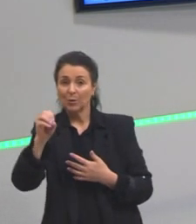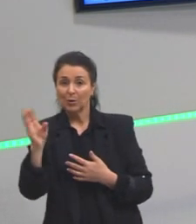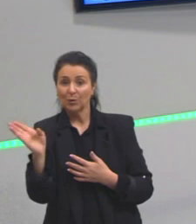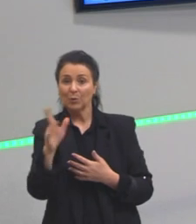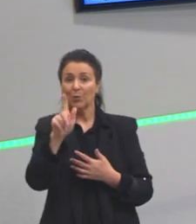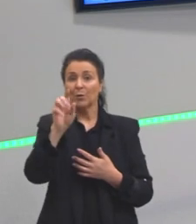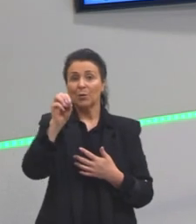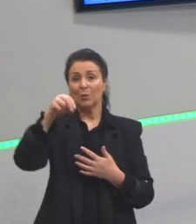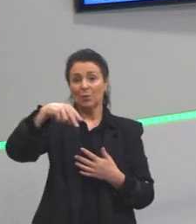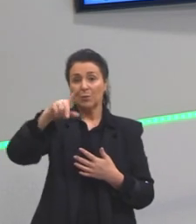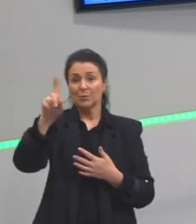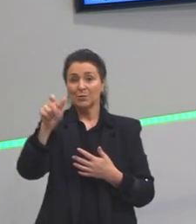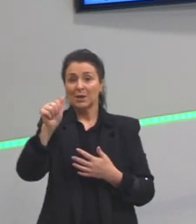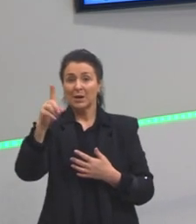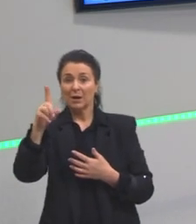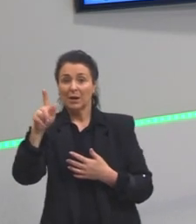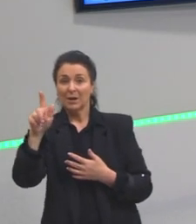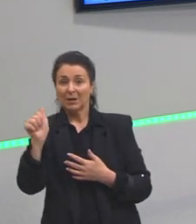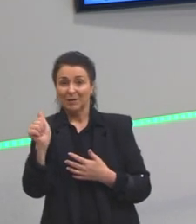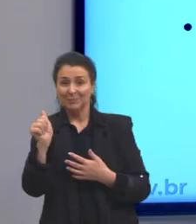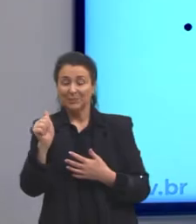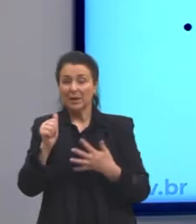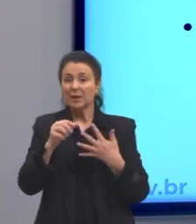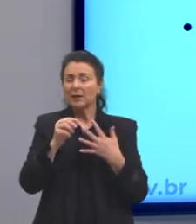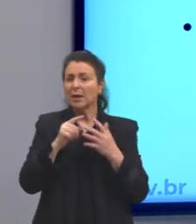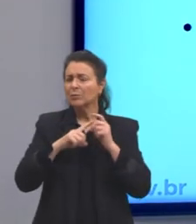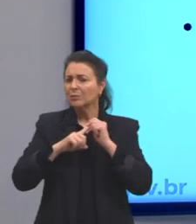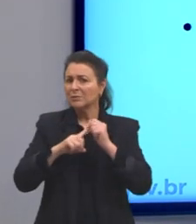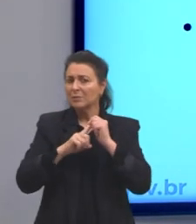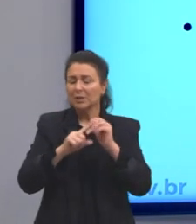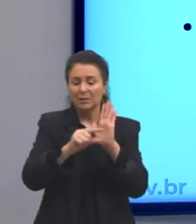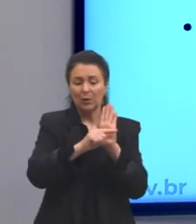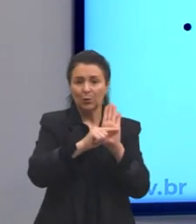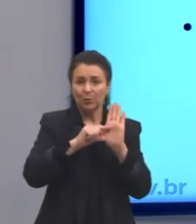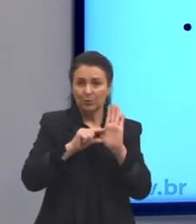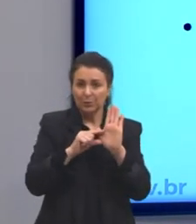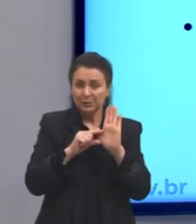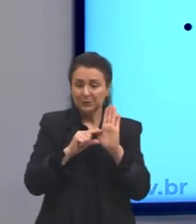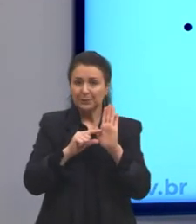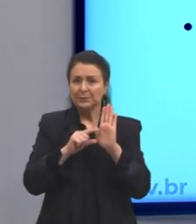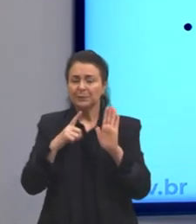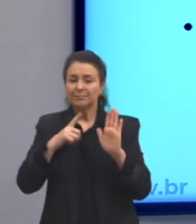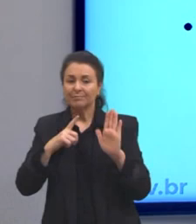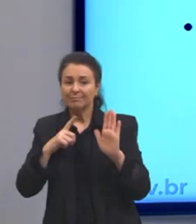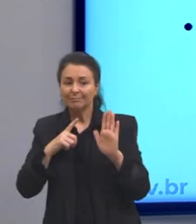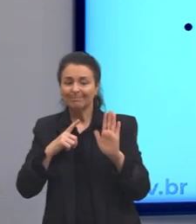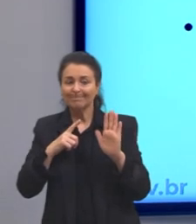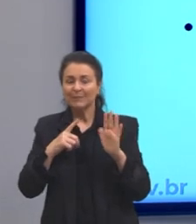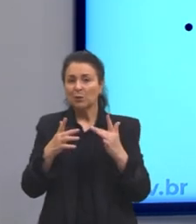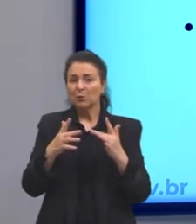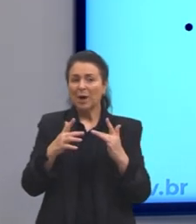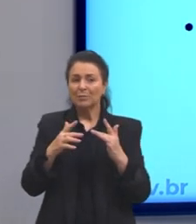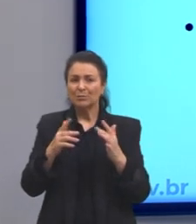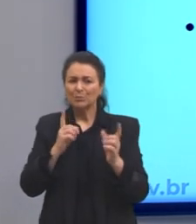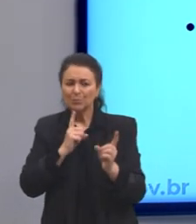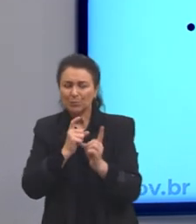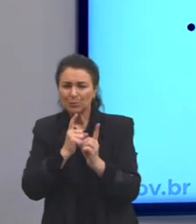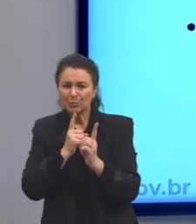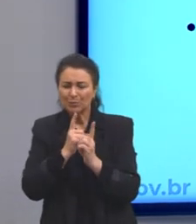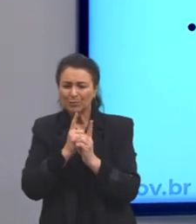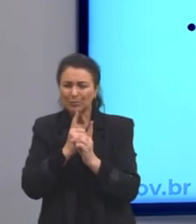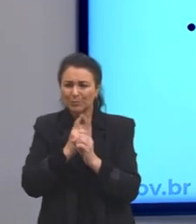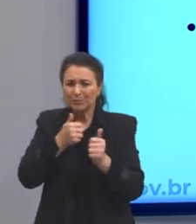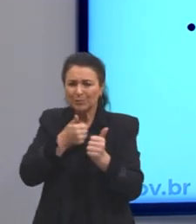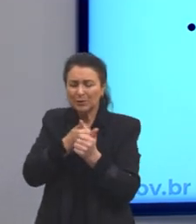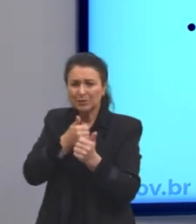autores. E ele está intimamente ligado também com a Inconfidência Mineira. Então, ele nasce na cidade de